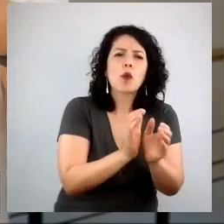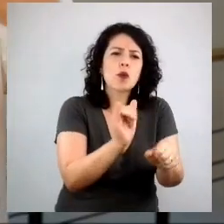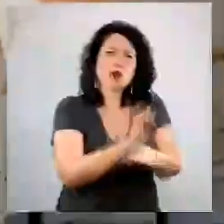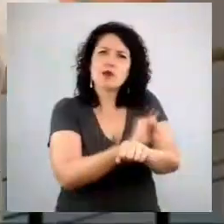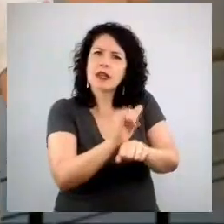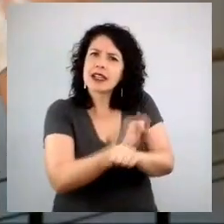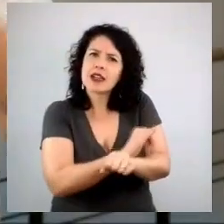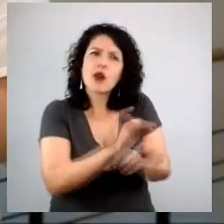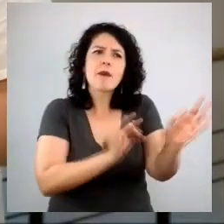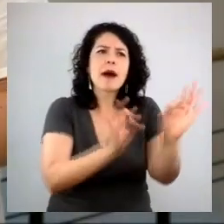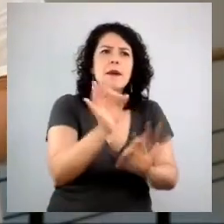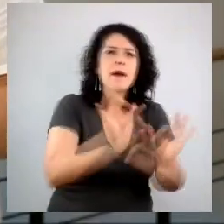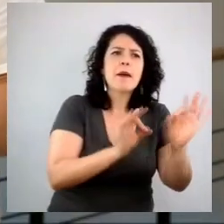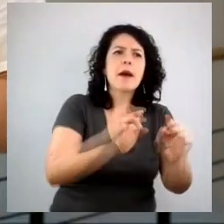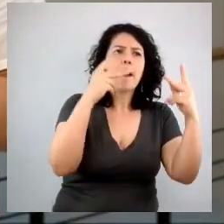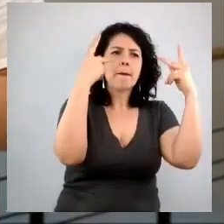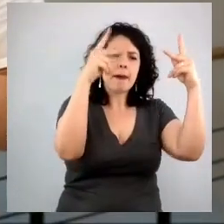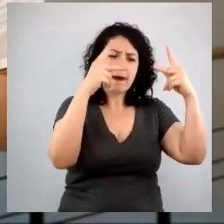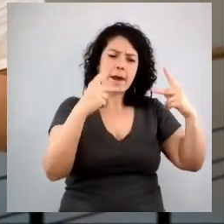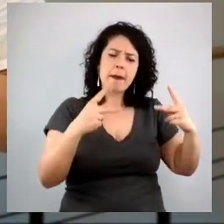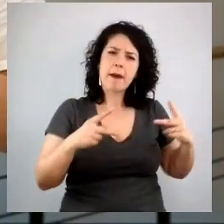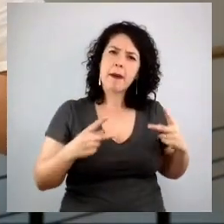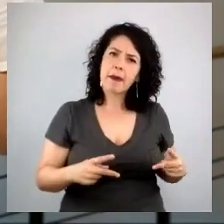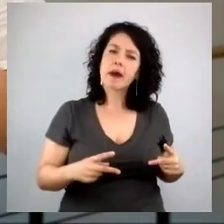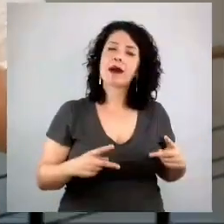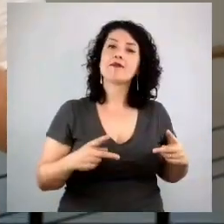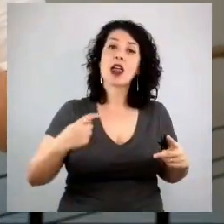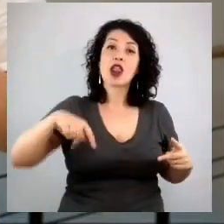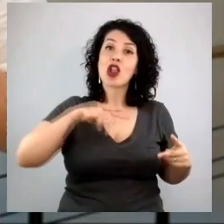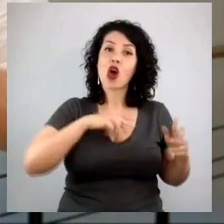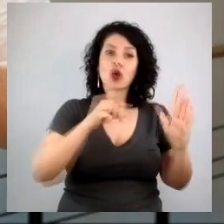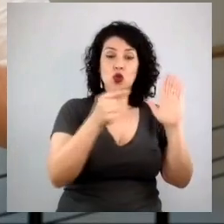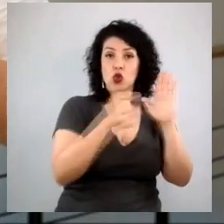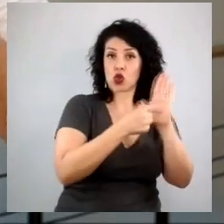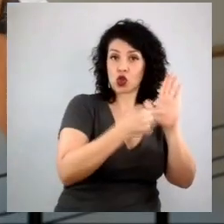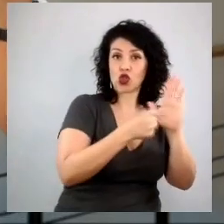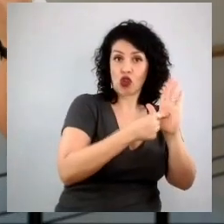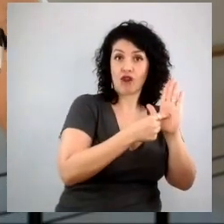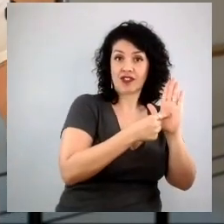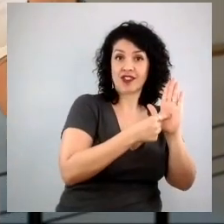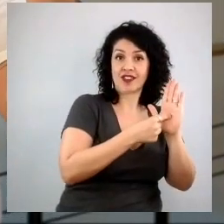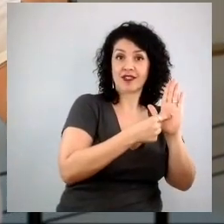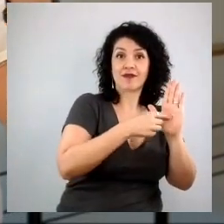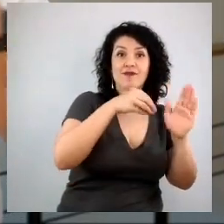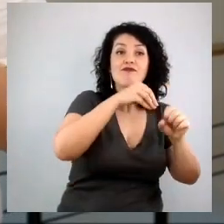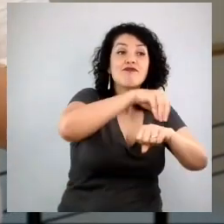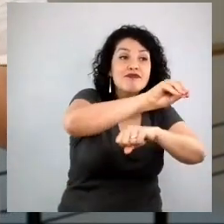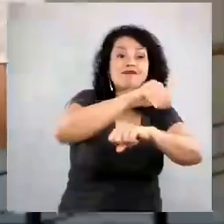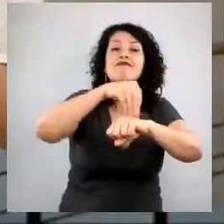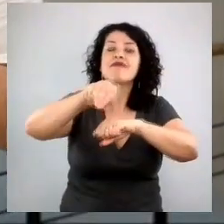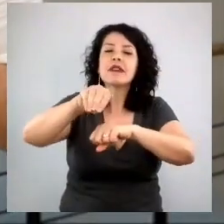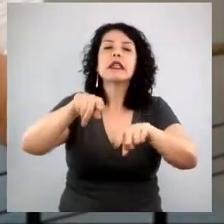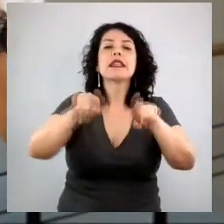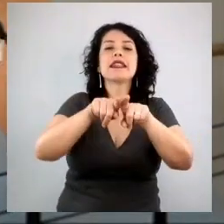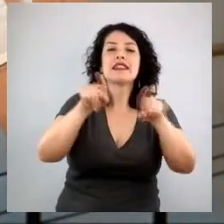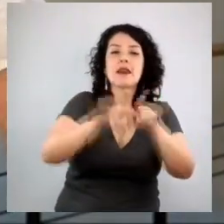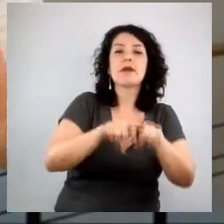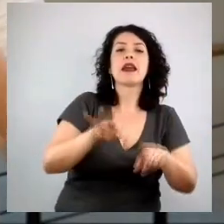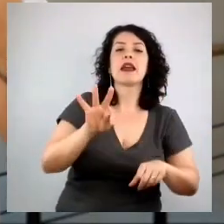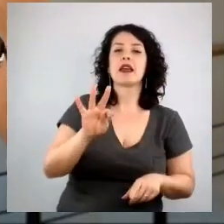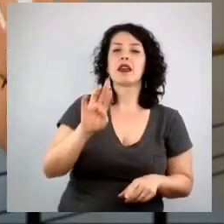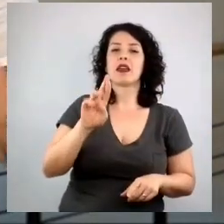de planejador para planejador. Vai ser um prazer mostrar ele para vocês. A gente também tem um trial de 30 dias para quem quiser